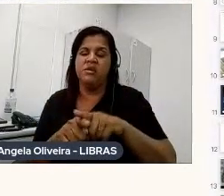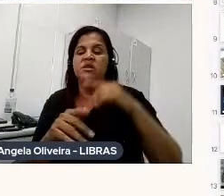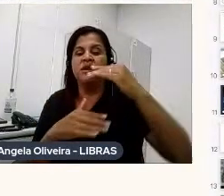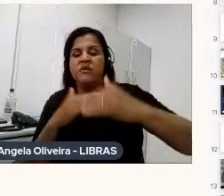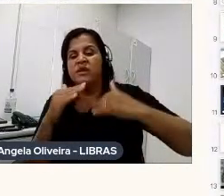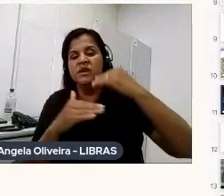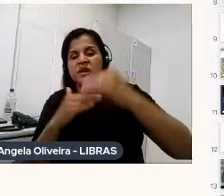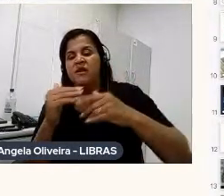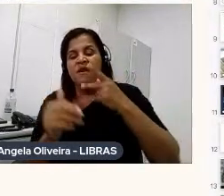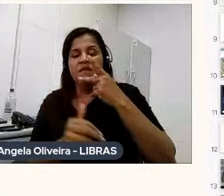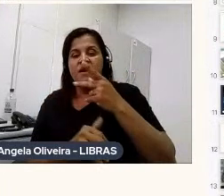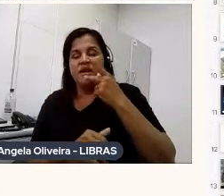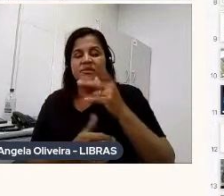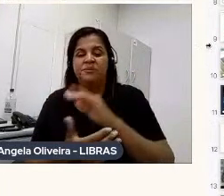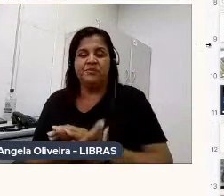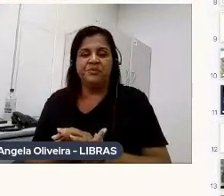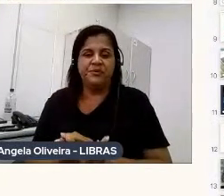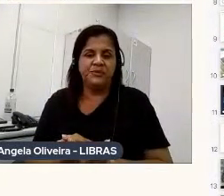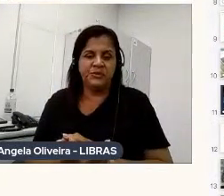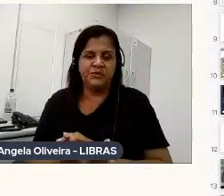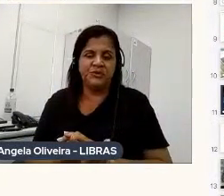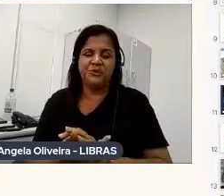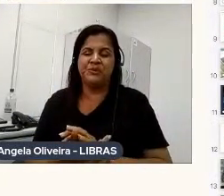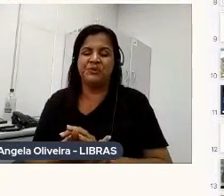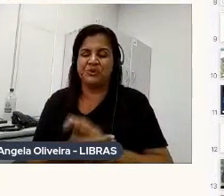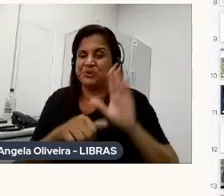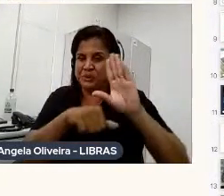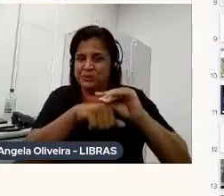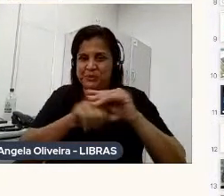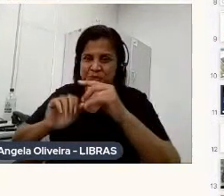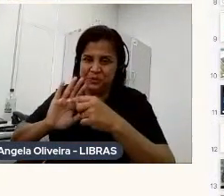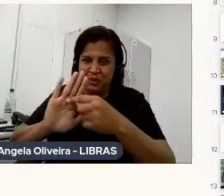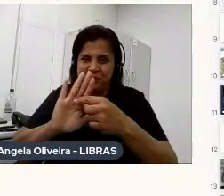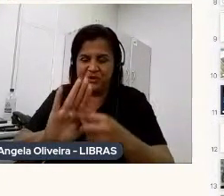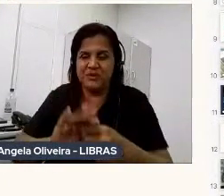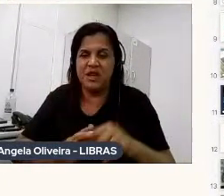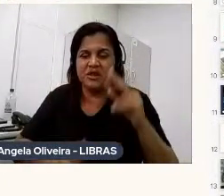e tem muito slide para eu mostrar, deixa eu ver se eu estou aqui,